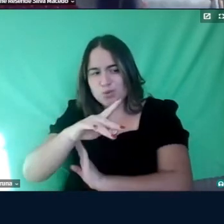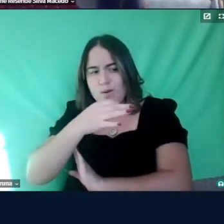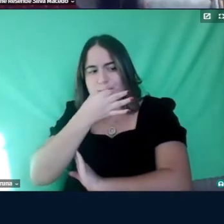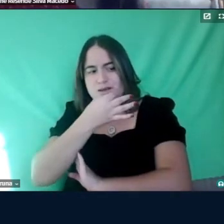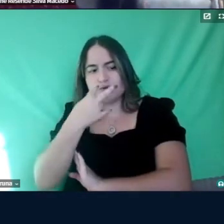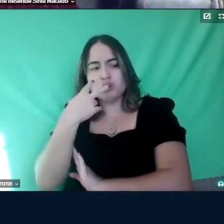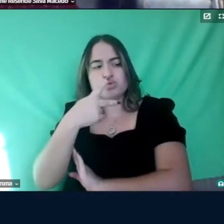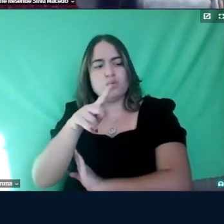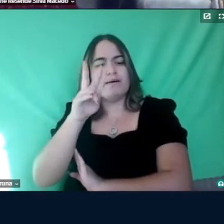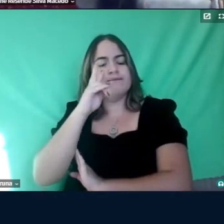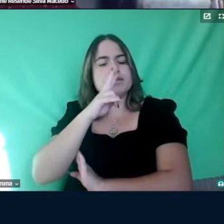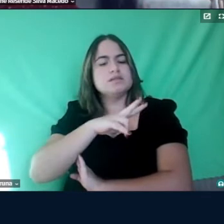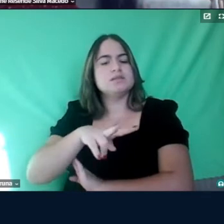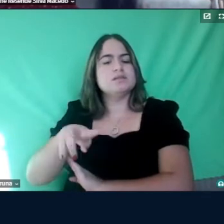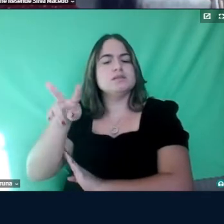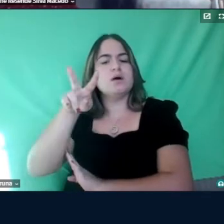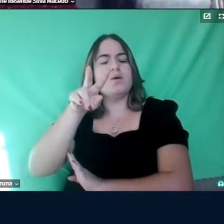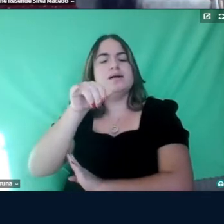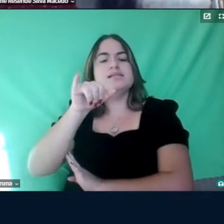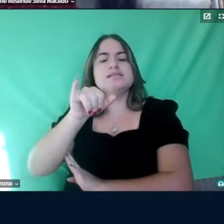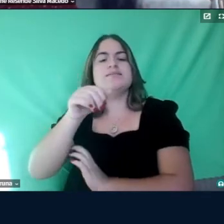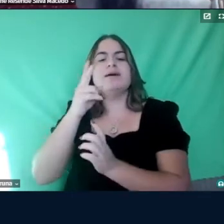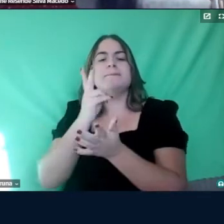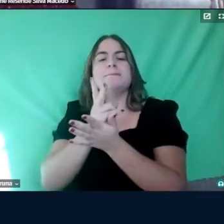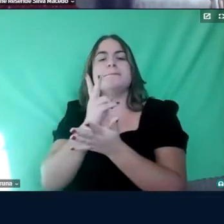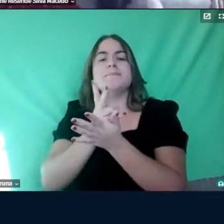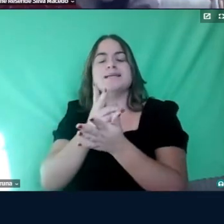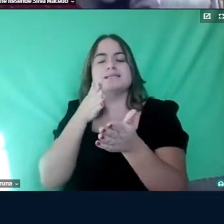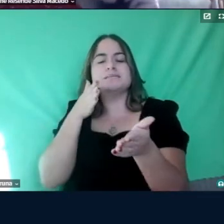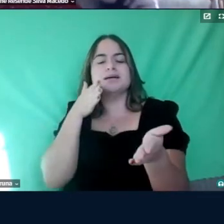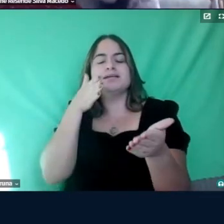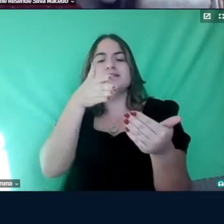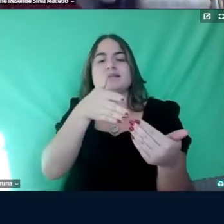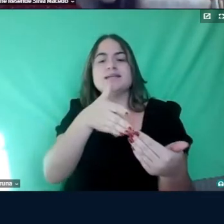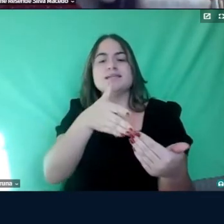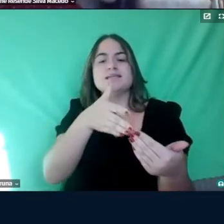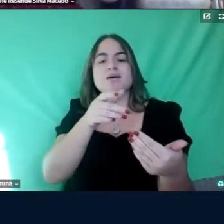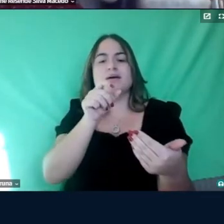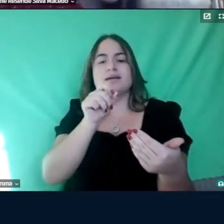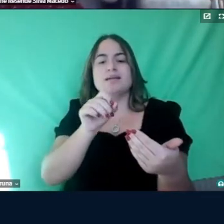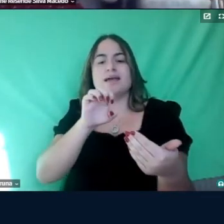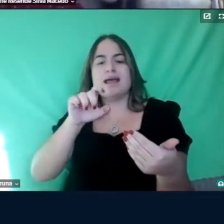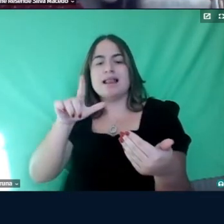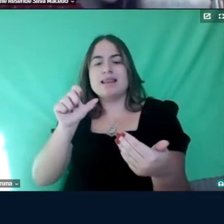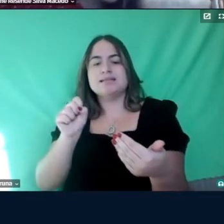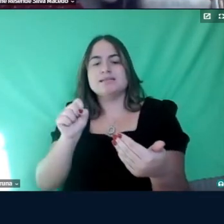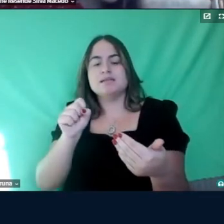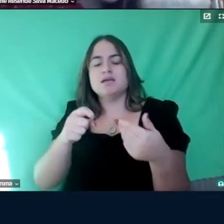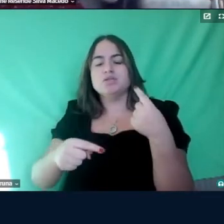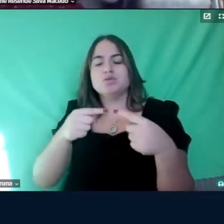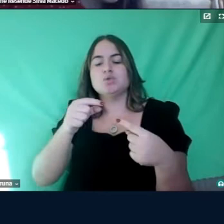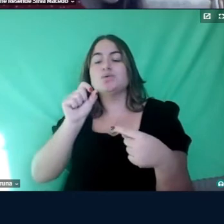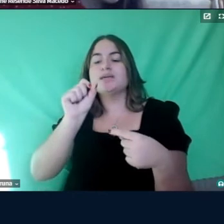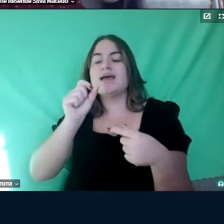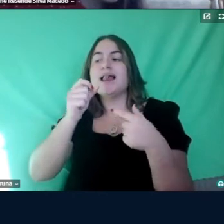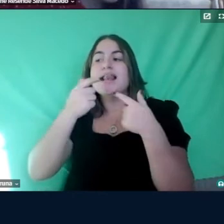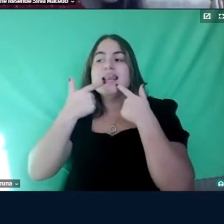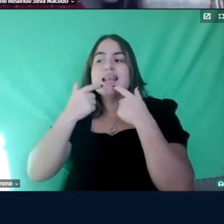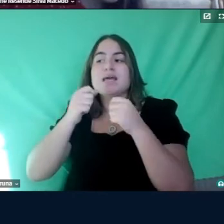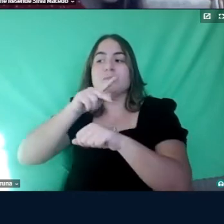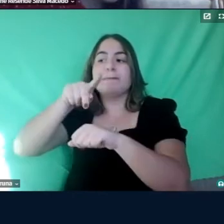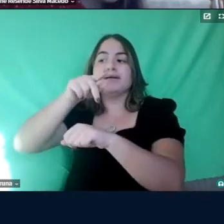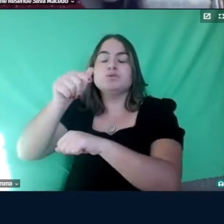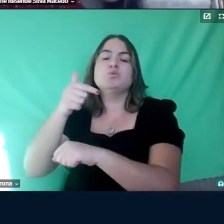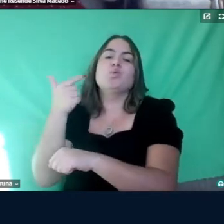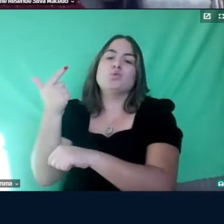vai na mesma direção de que Alice discute o que é língua estrangeira, entendeu? Porque,